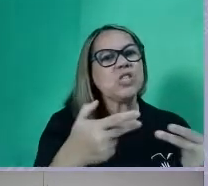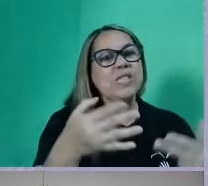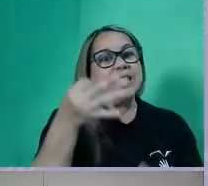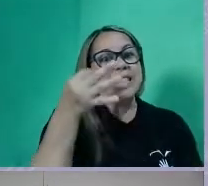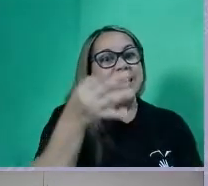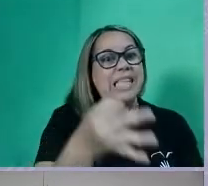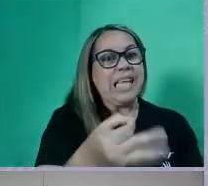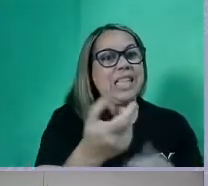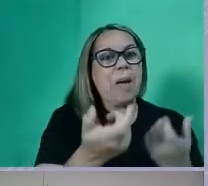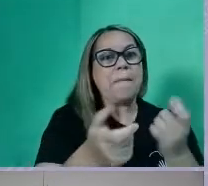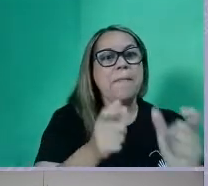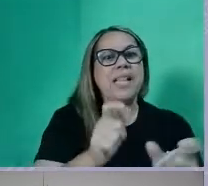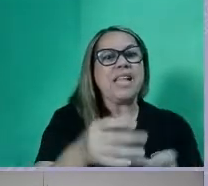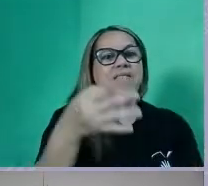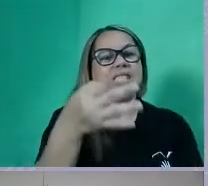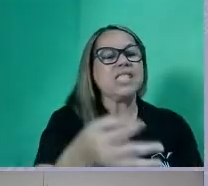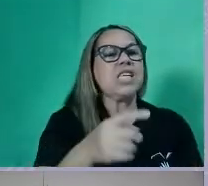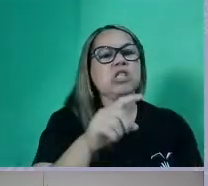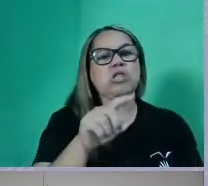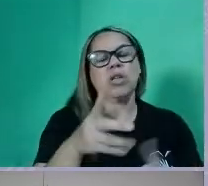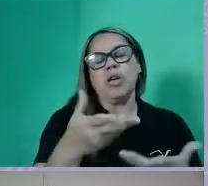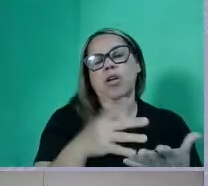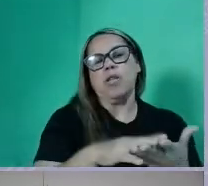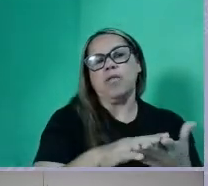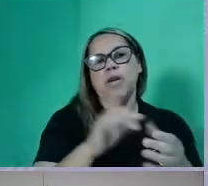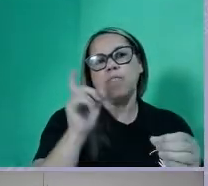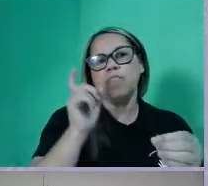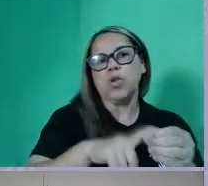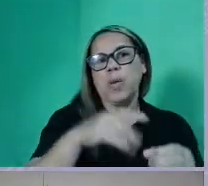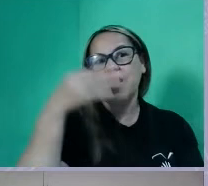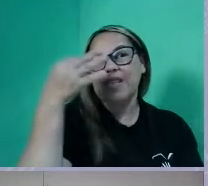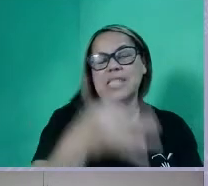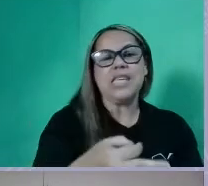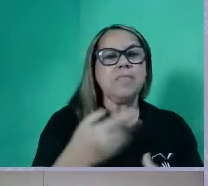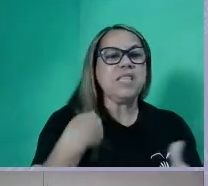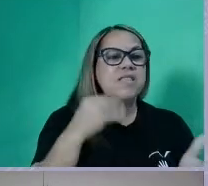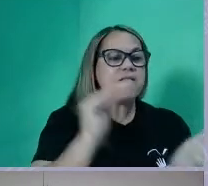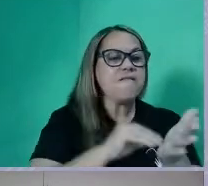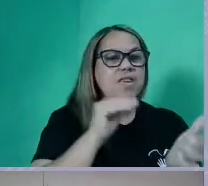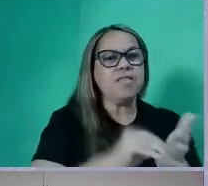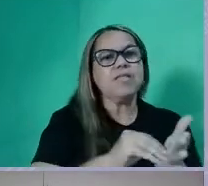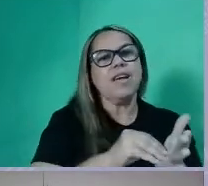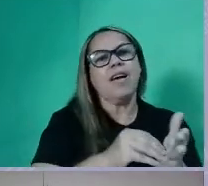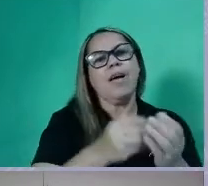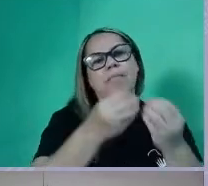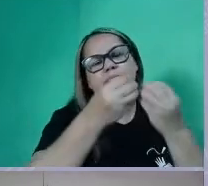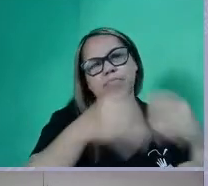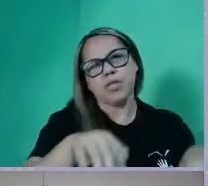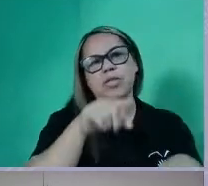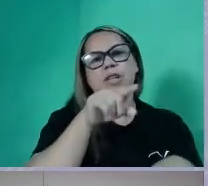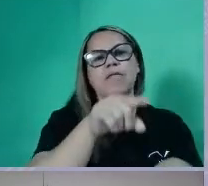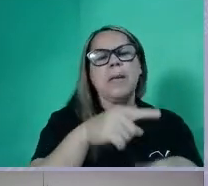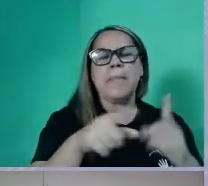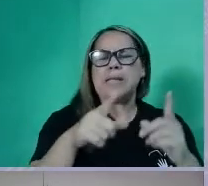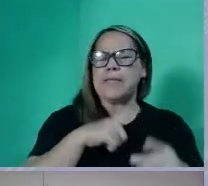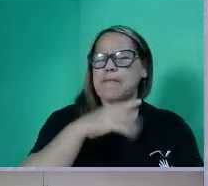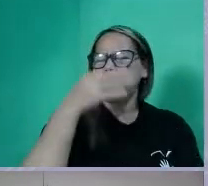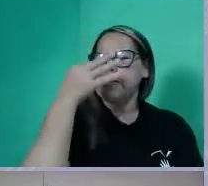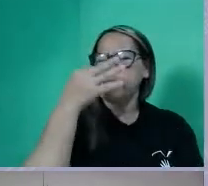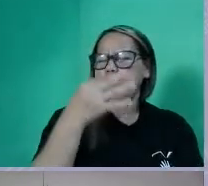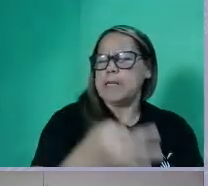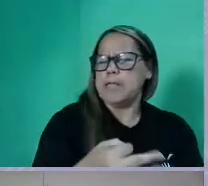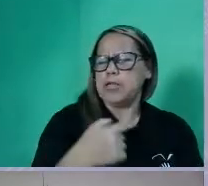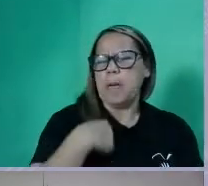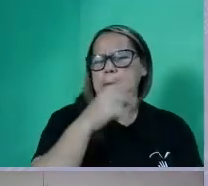a inadequação dessa presença pode prejudicar muito vocês, tá certo? Mas aí eu tenho certeza, como professor de